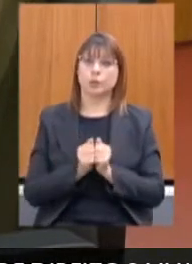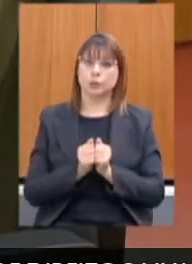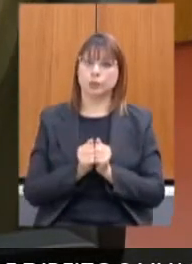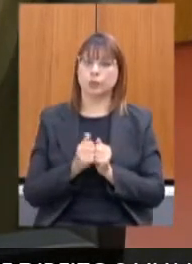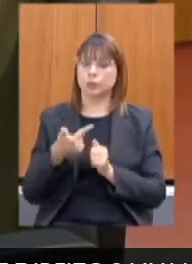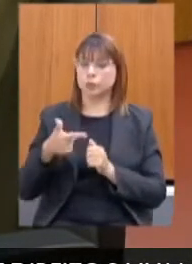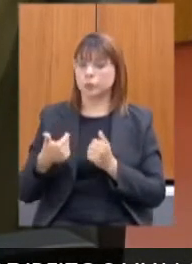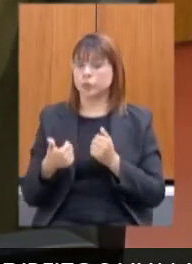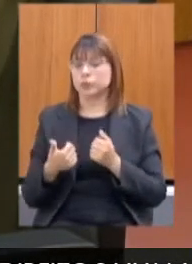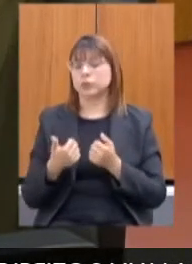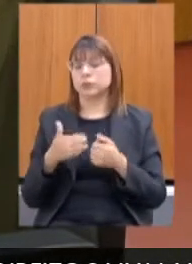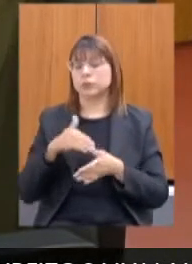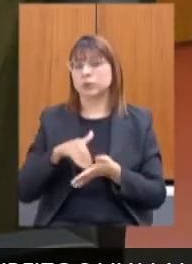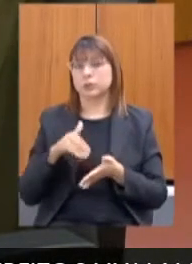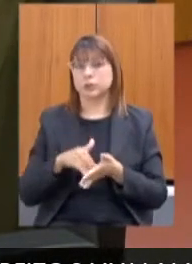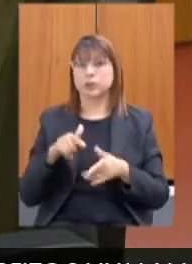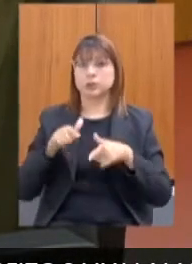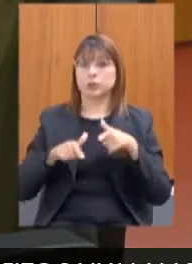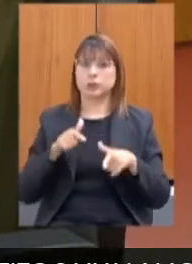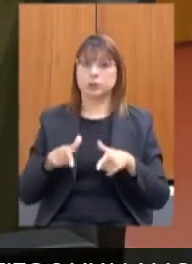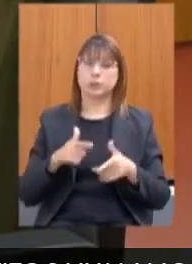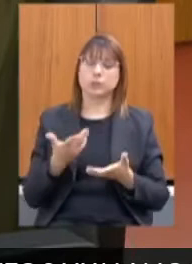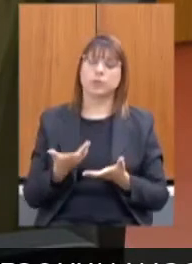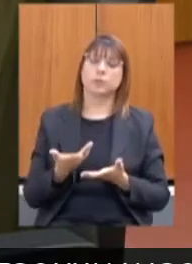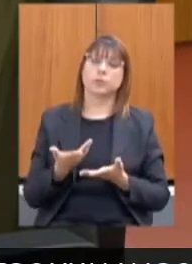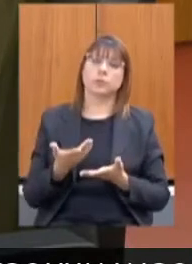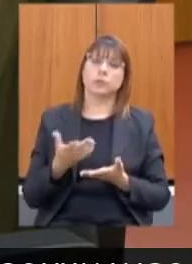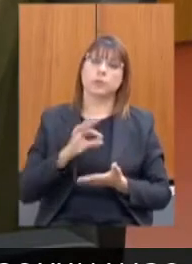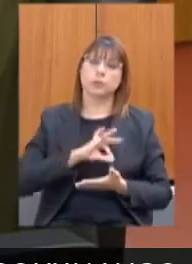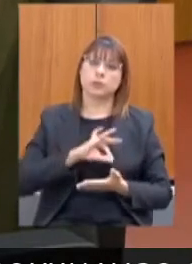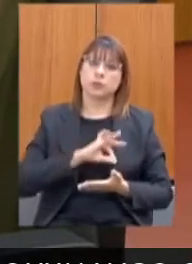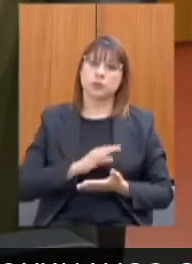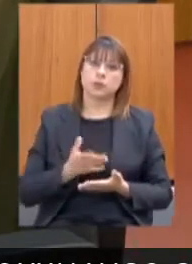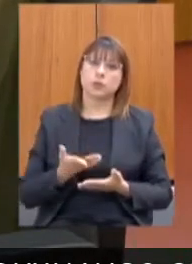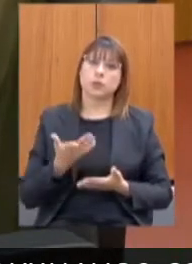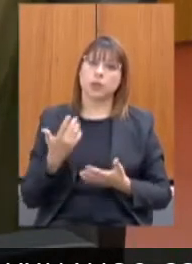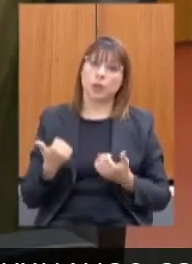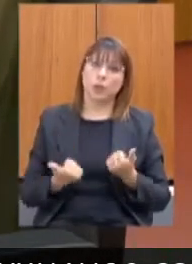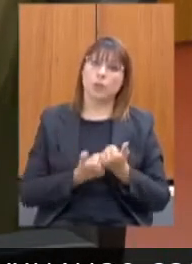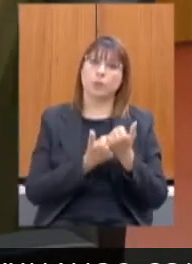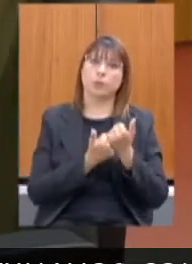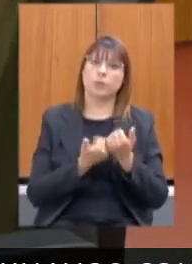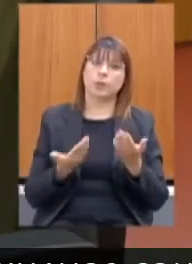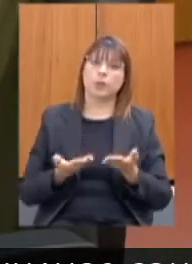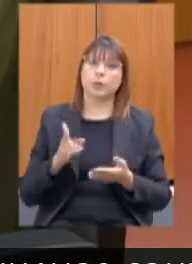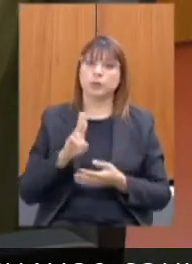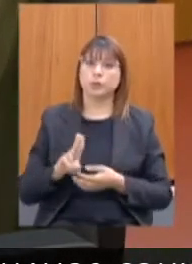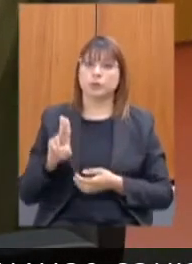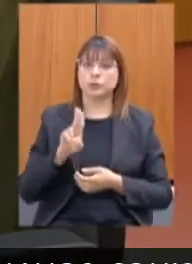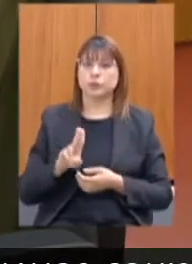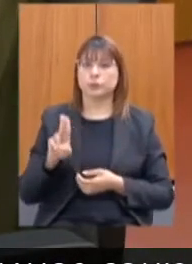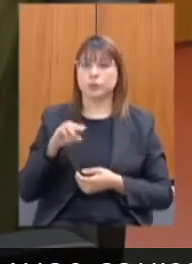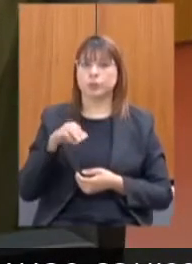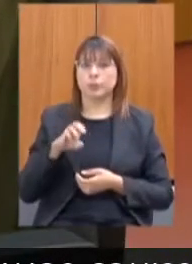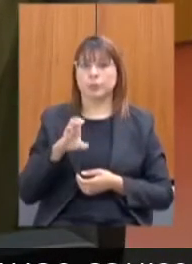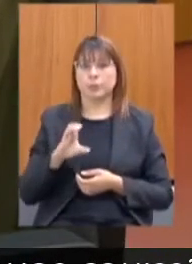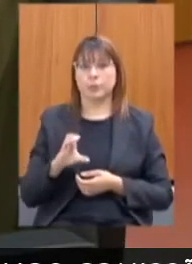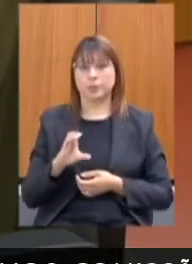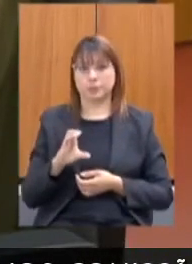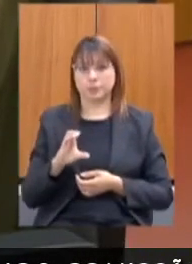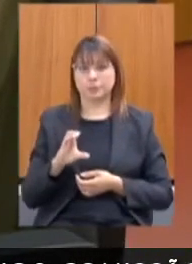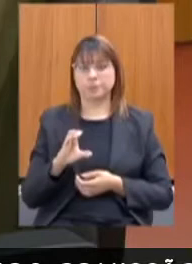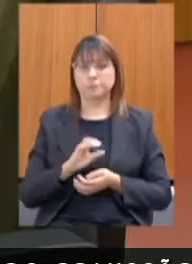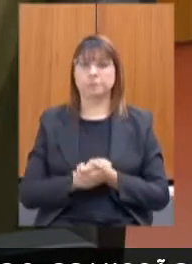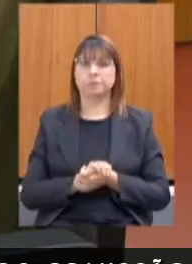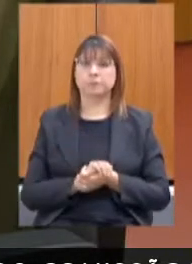de Trabalho, Emprego e Renda e que ele foi apoiado e hoje é utilizado pelo MEC. Então,